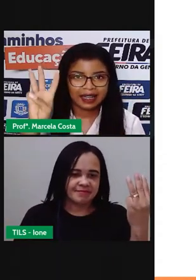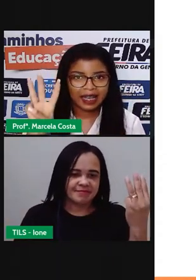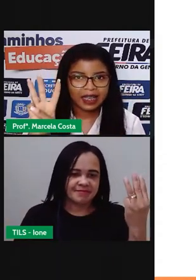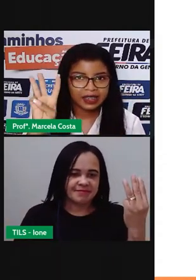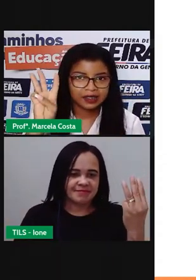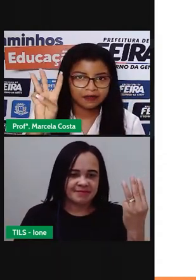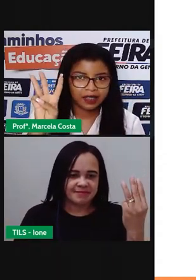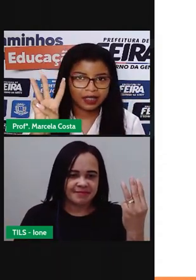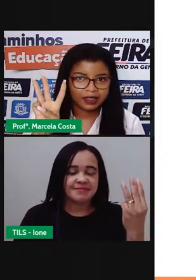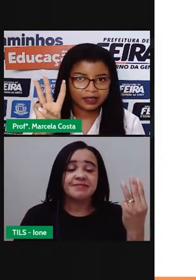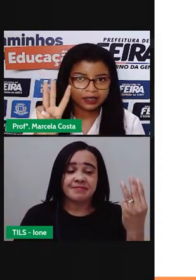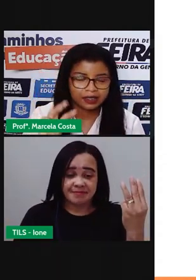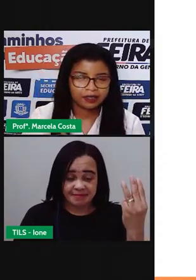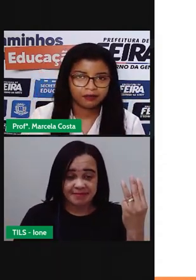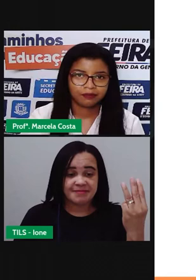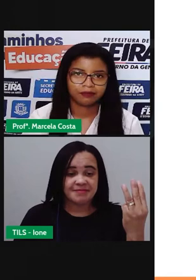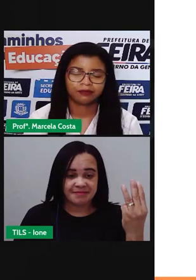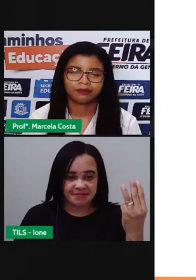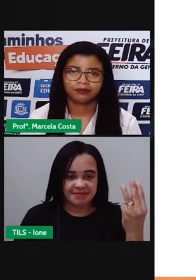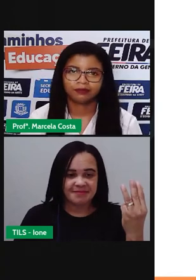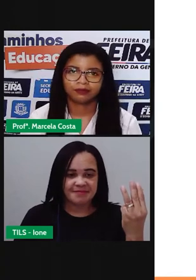três vezes.